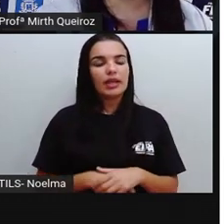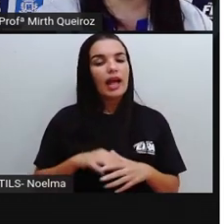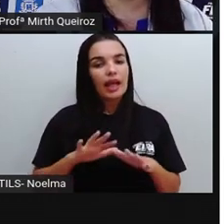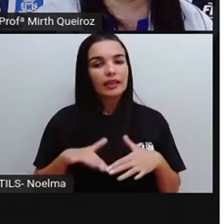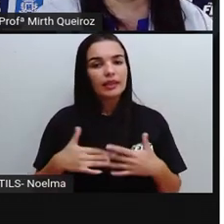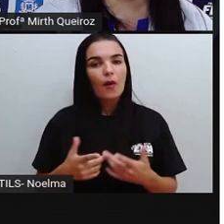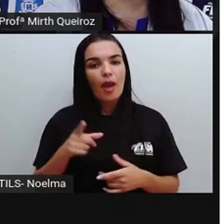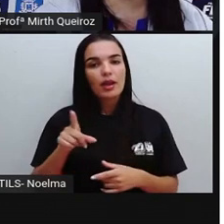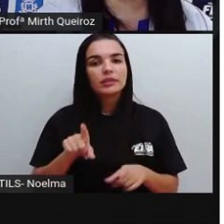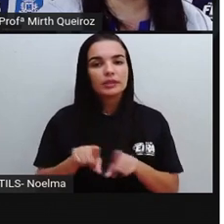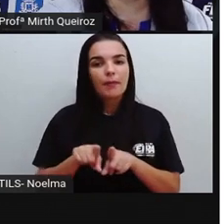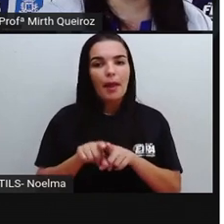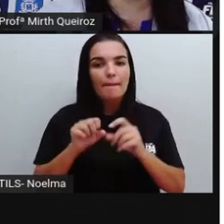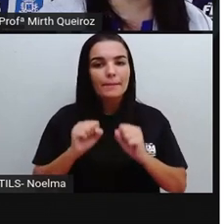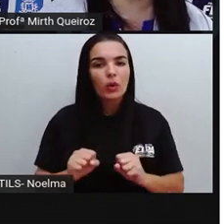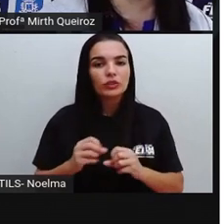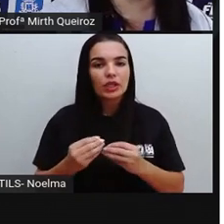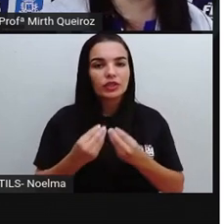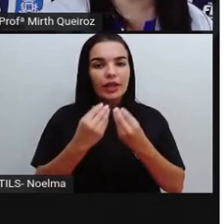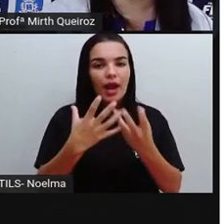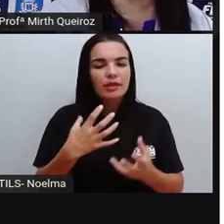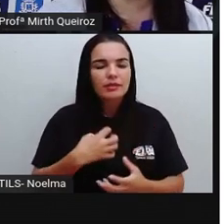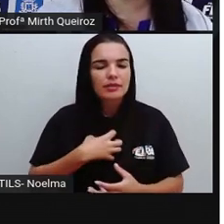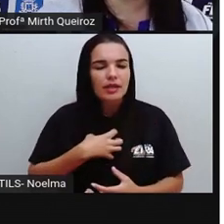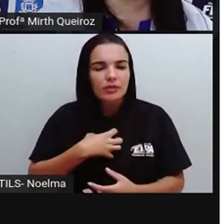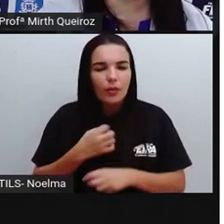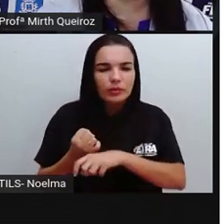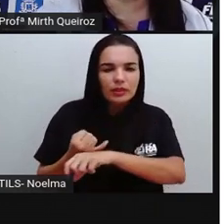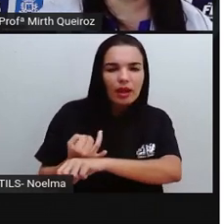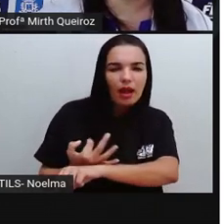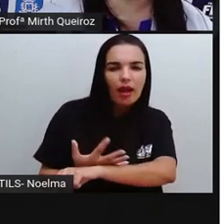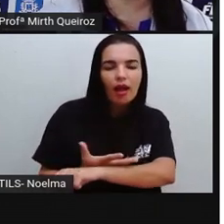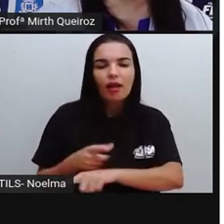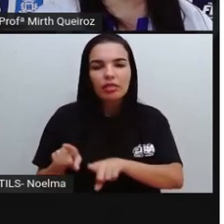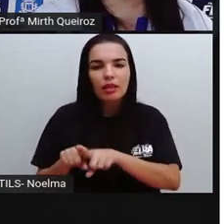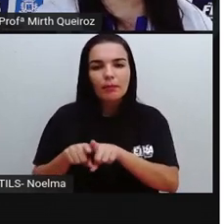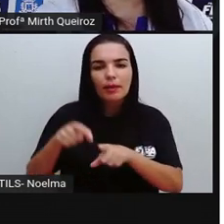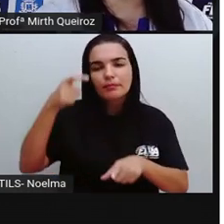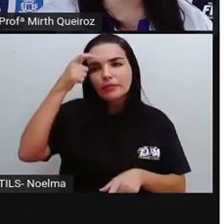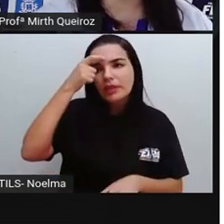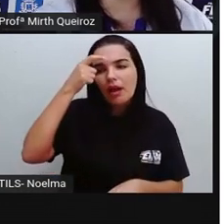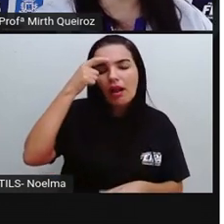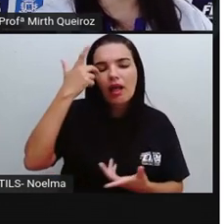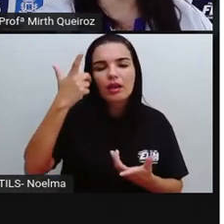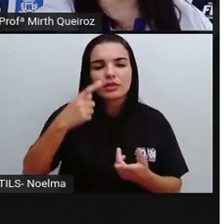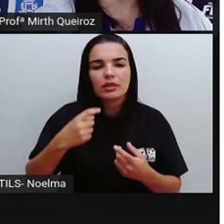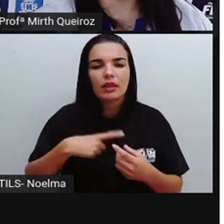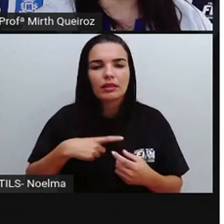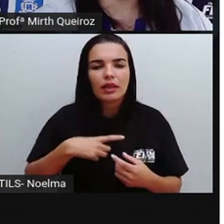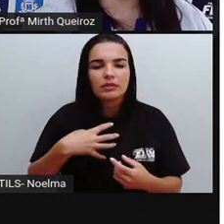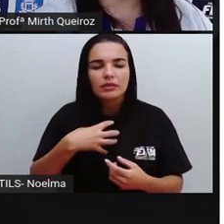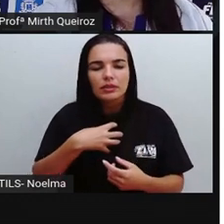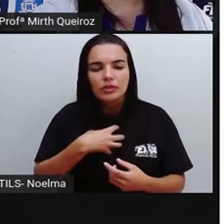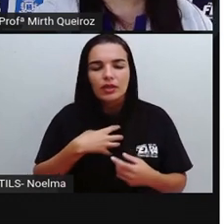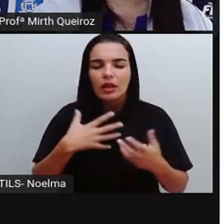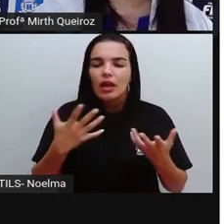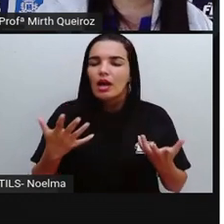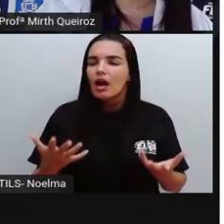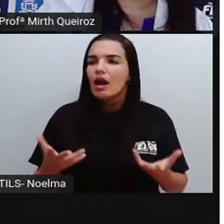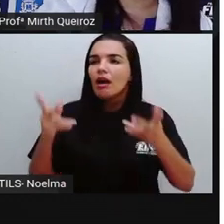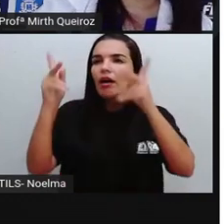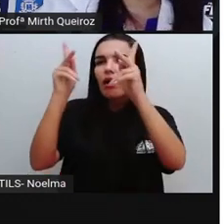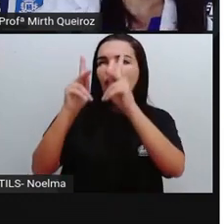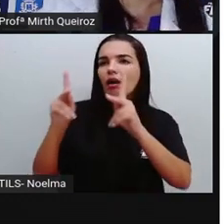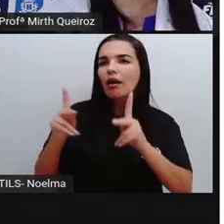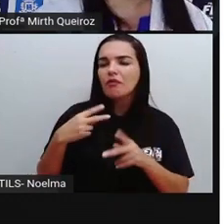Assim, elas também podem gerar sensações psicológicas, como a gente pode olhar uma obra e sentir